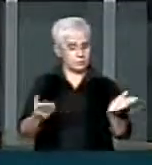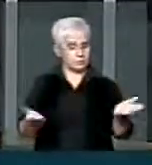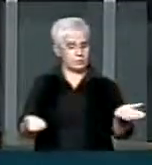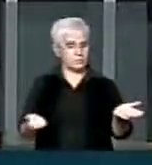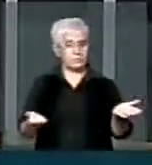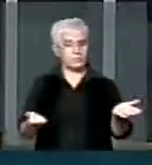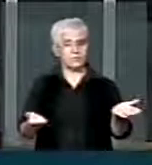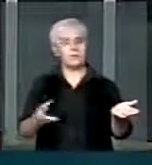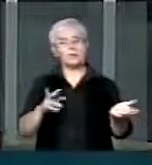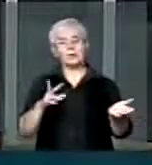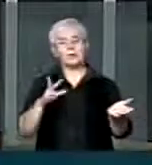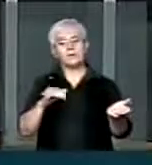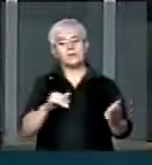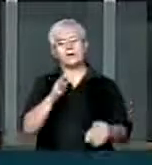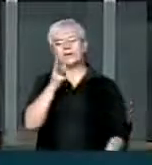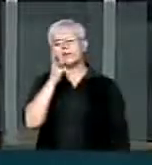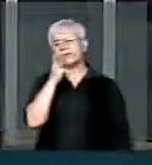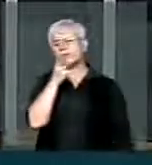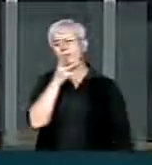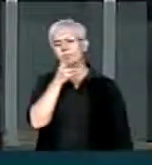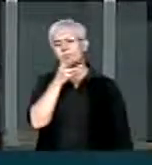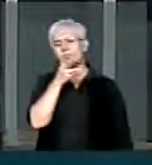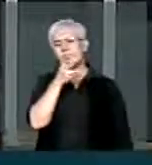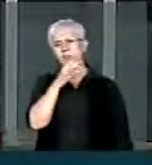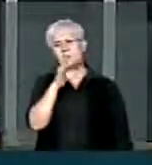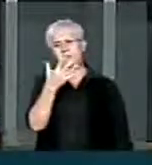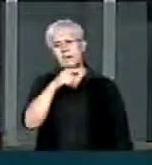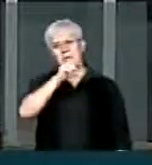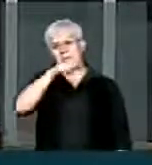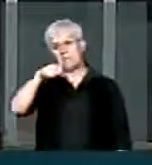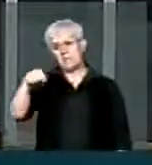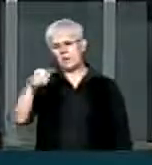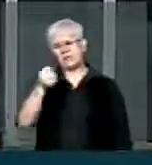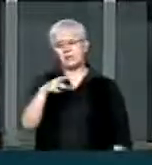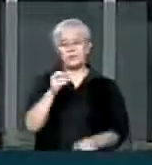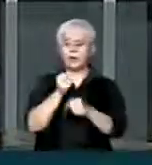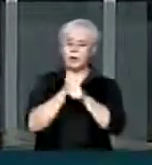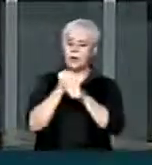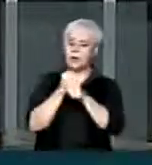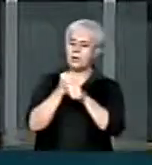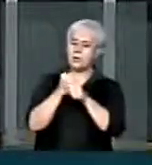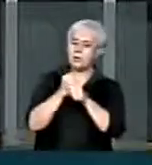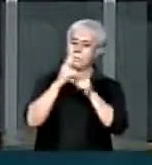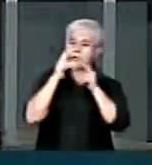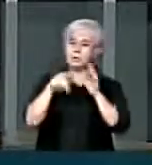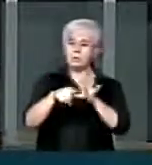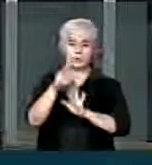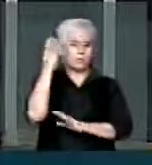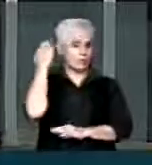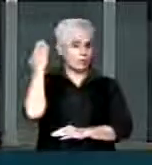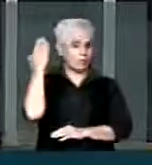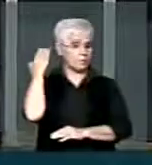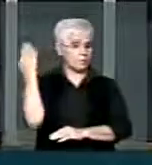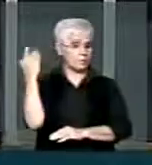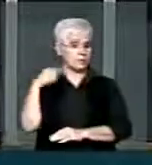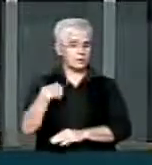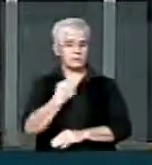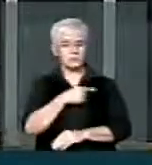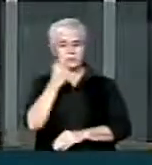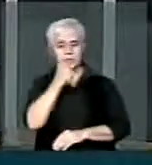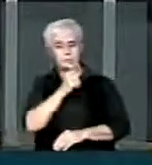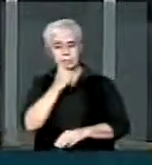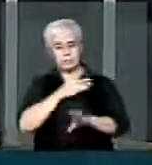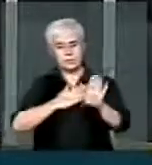que vai demorar, talvez, meses ou anos, como o anterior, para que a gente possa